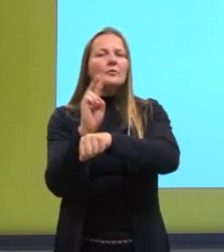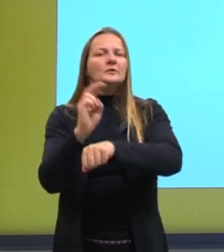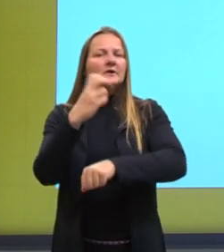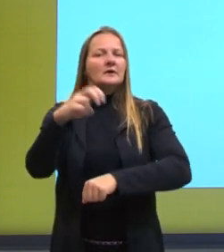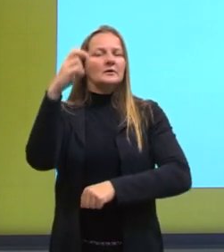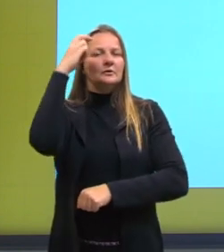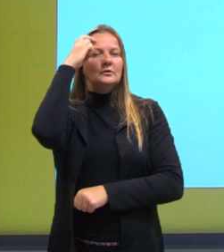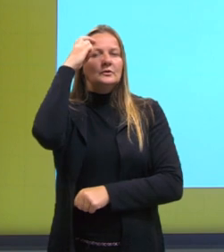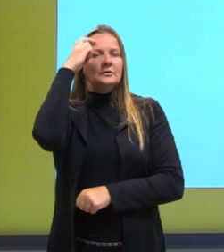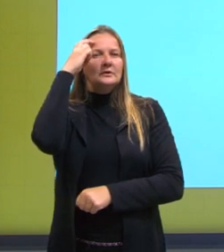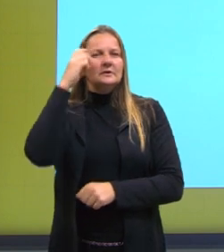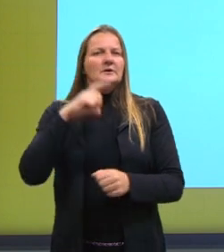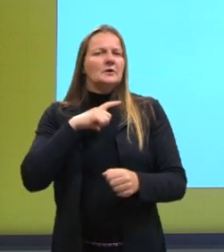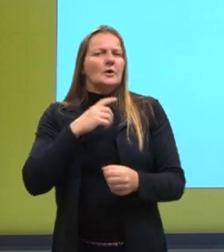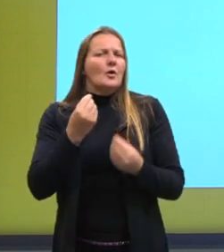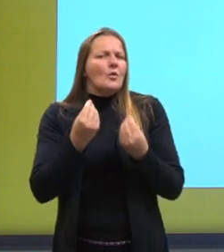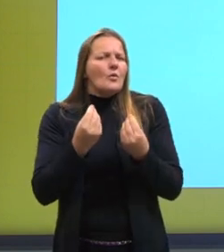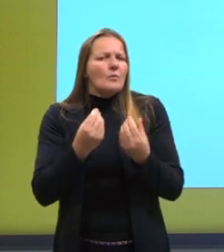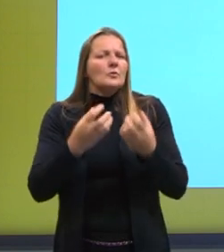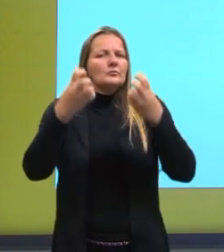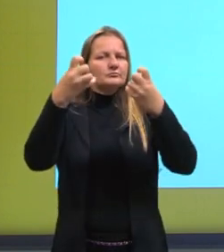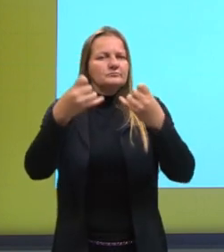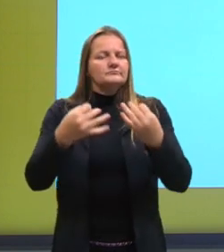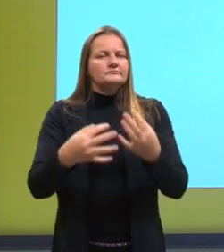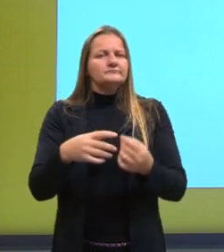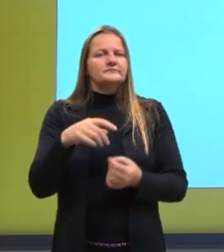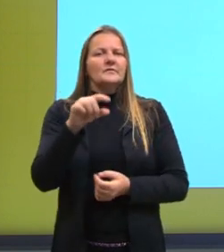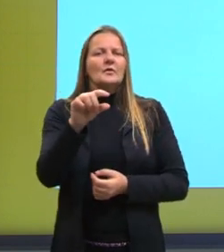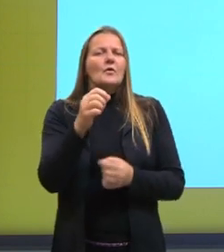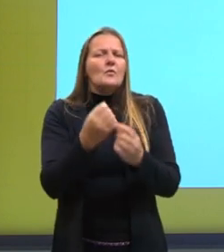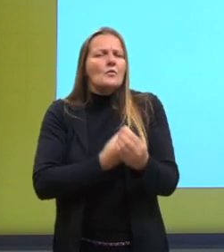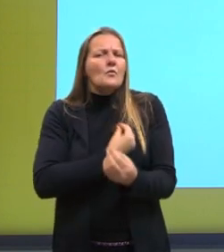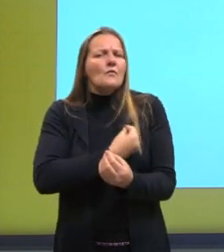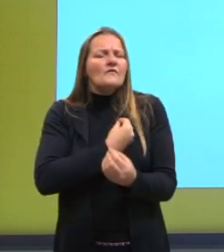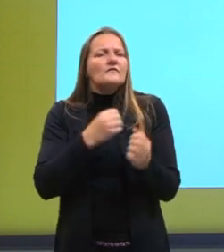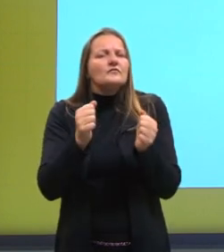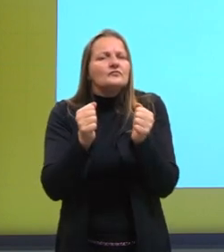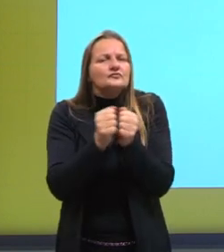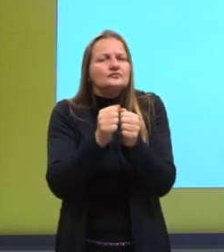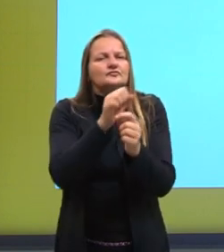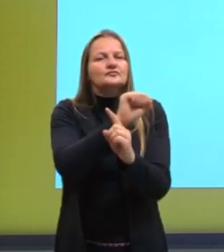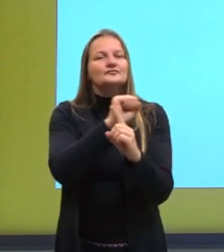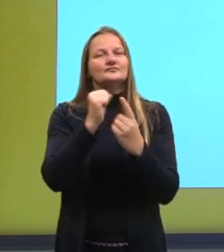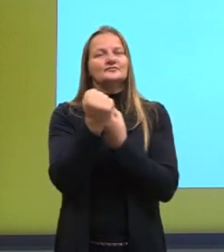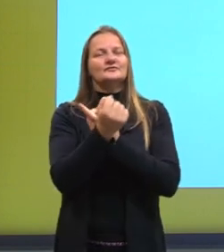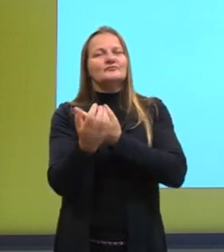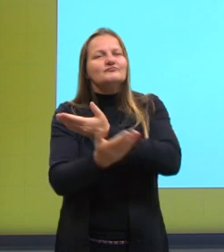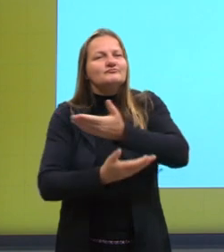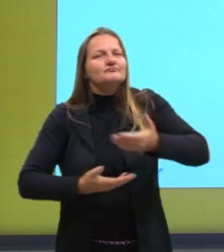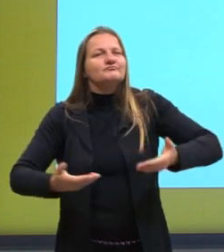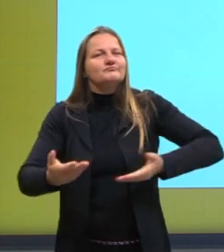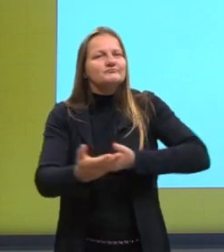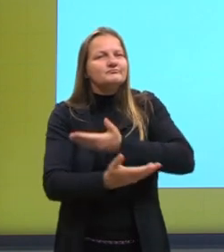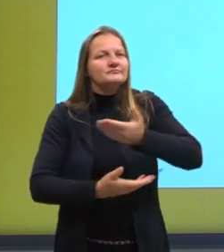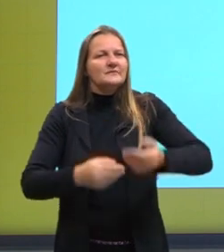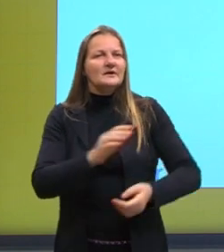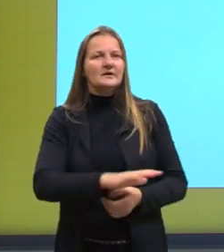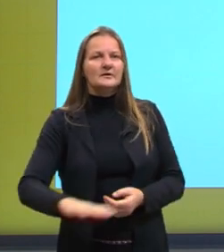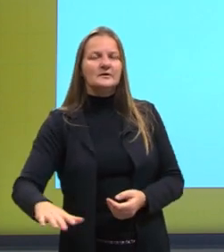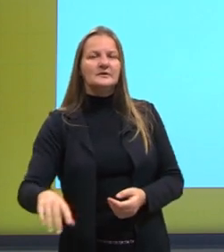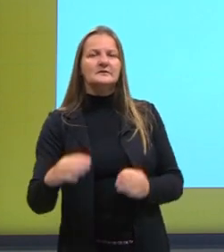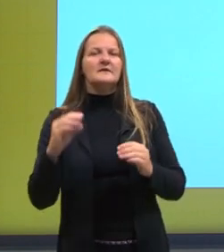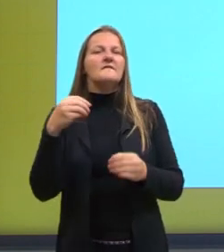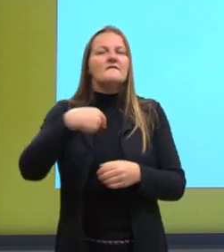aprendizagem, nesse convívio social. Por isso, a importância. O que a criança vai fazer na